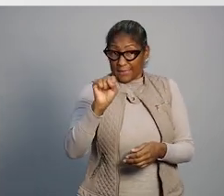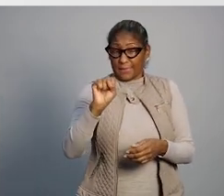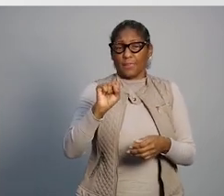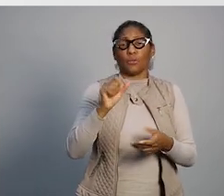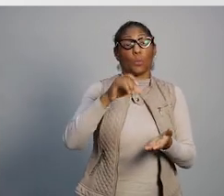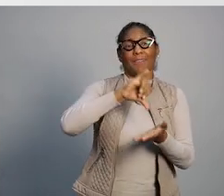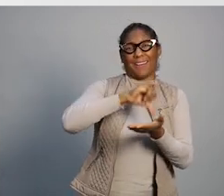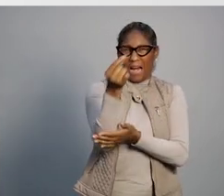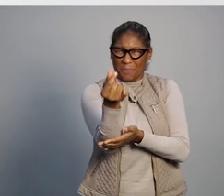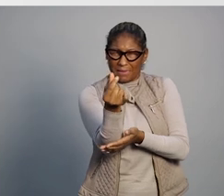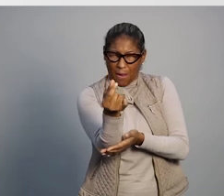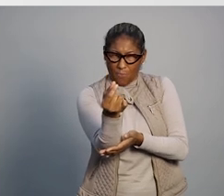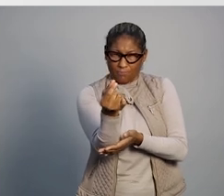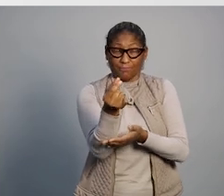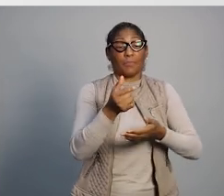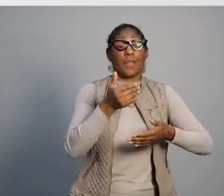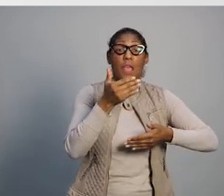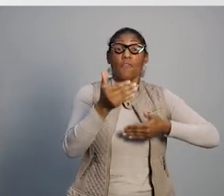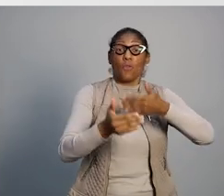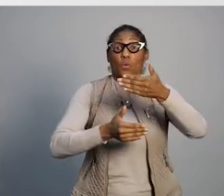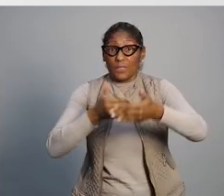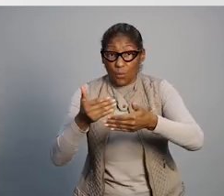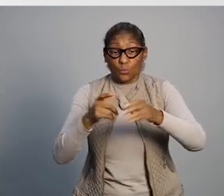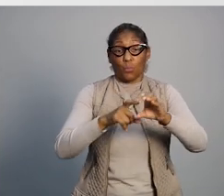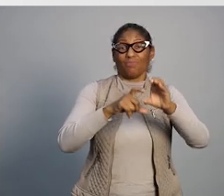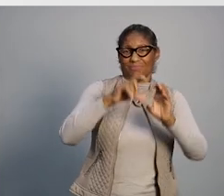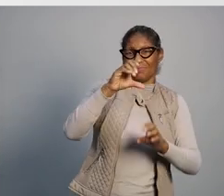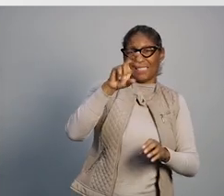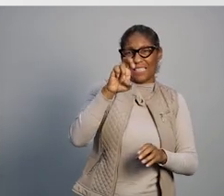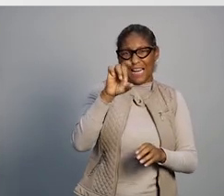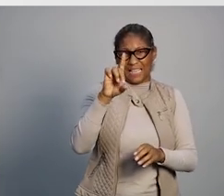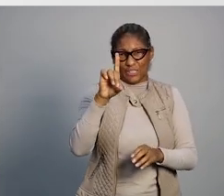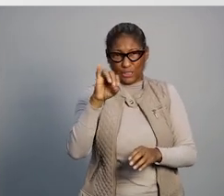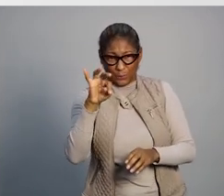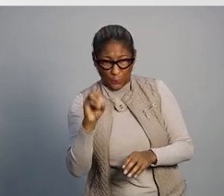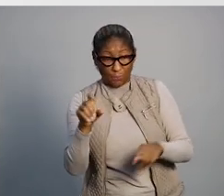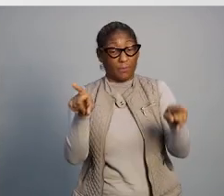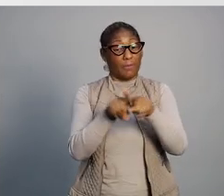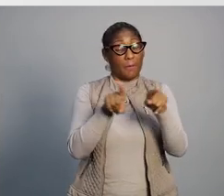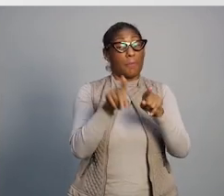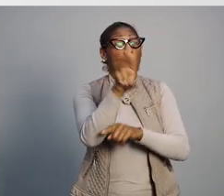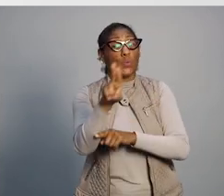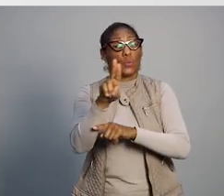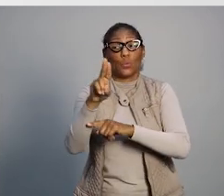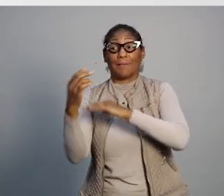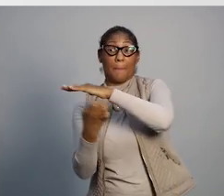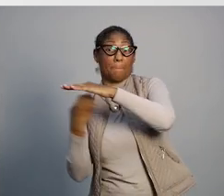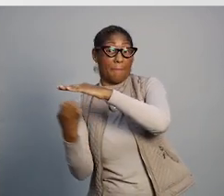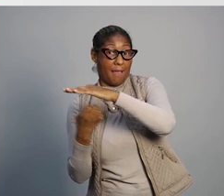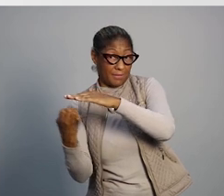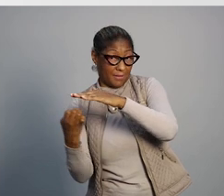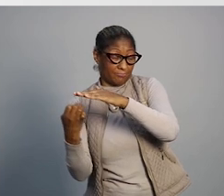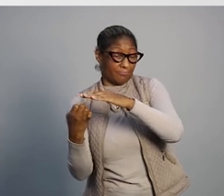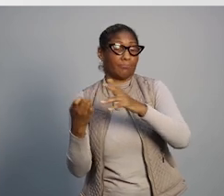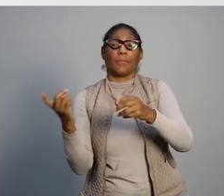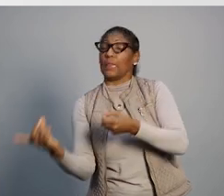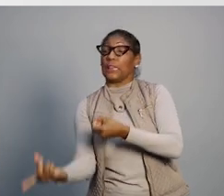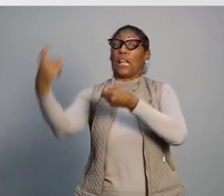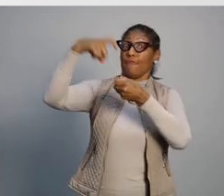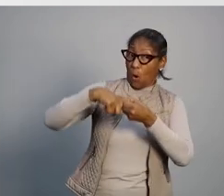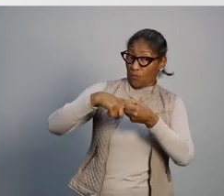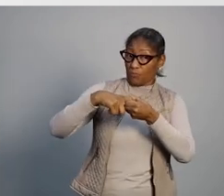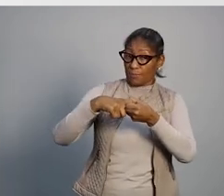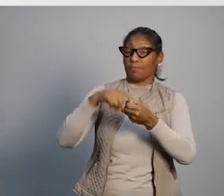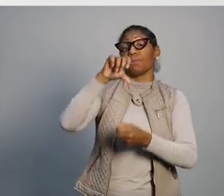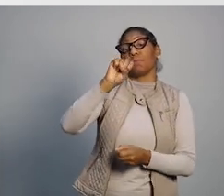creditamento do ICMS dos bens de capital, devolução parcial dos créditos de uso e consumo